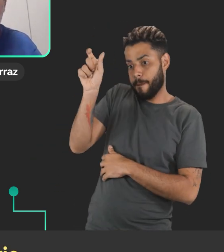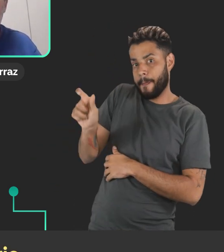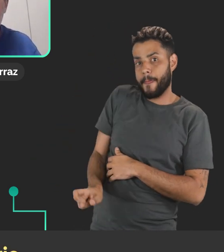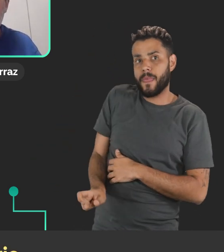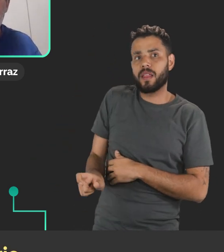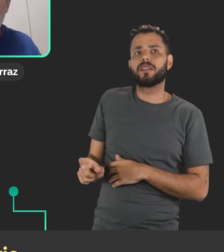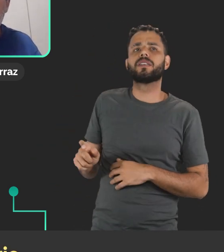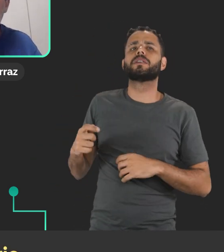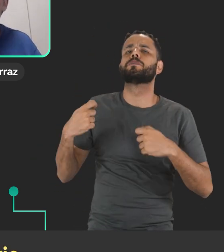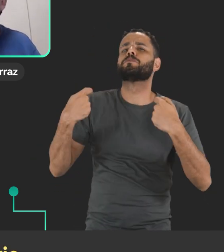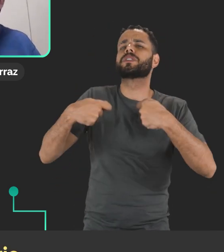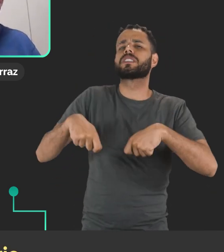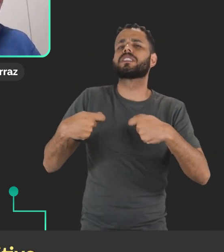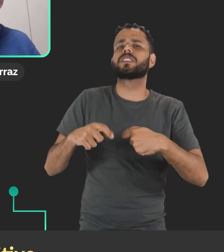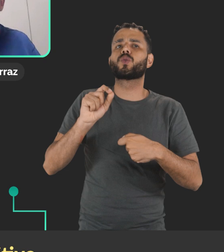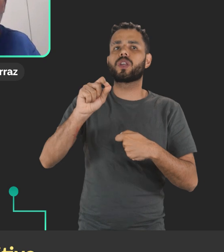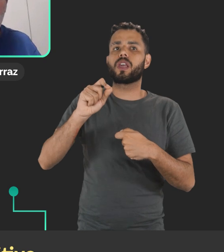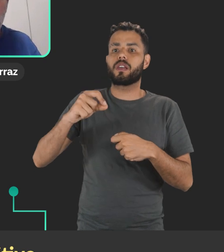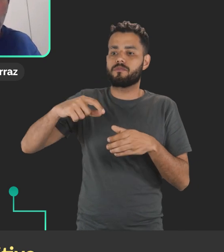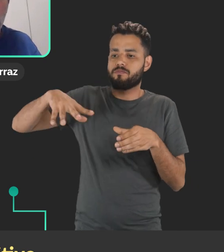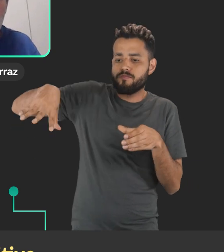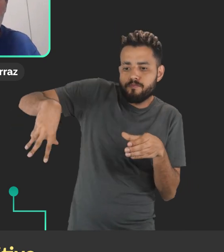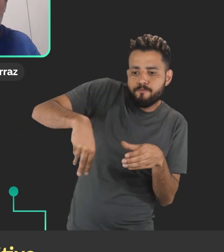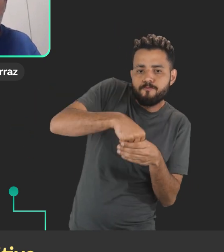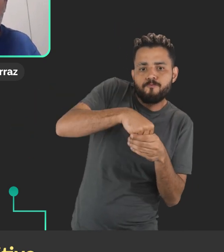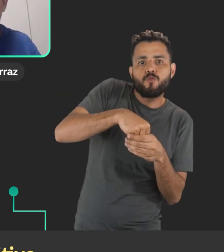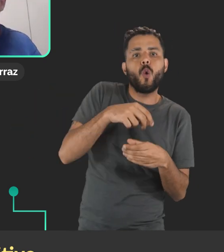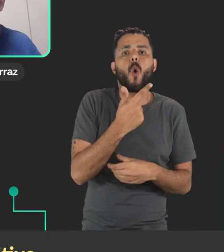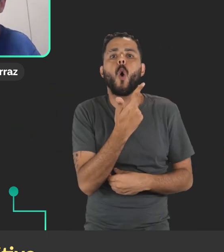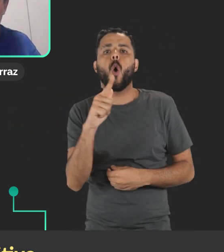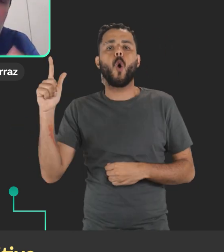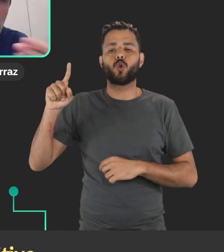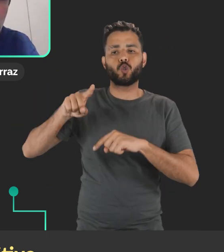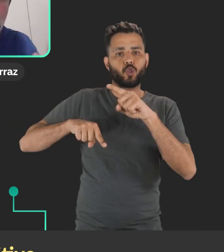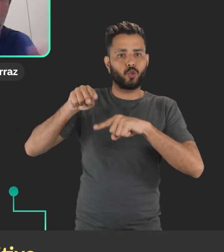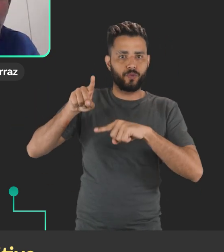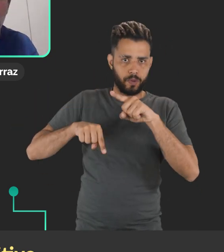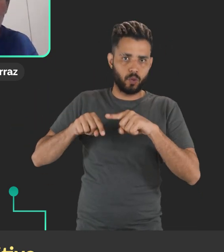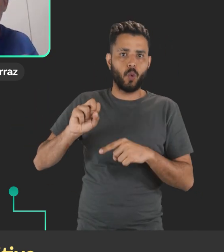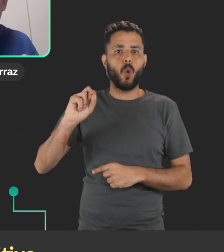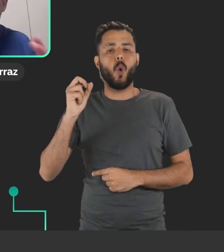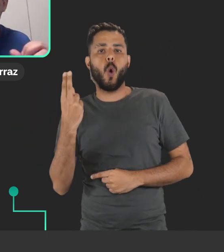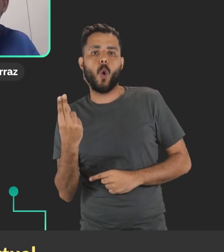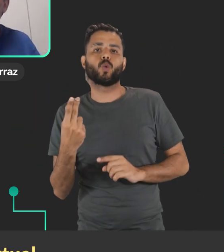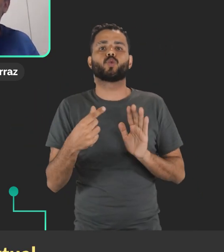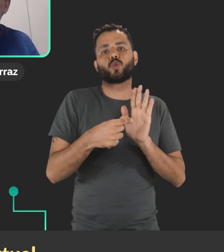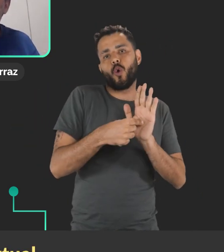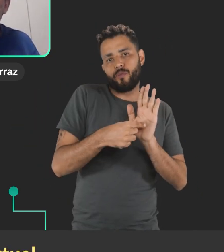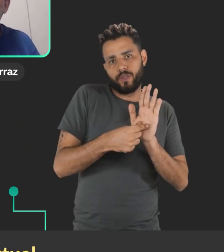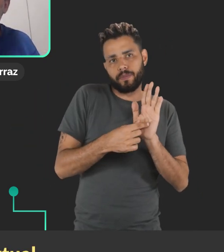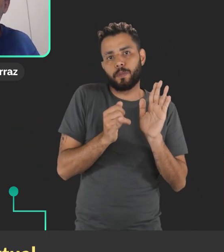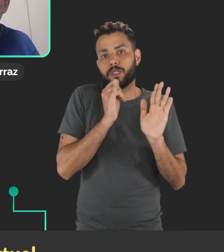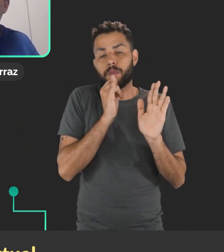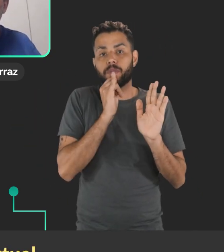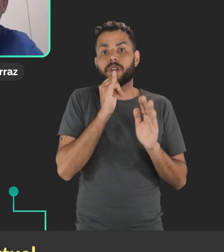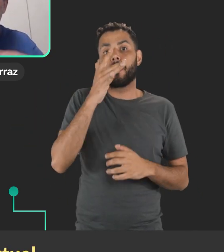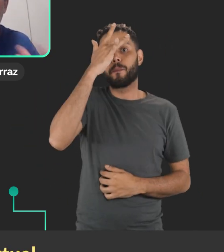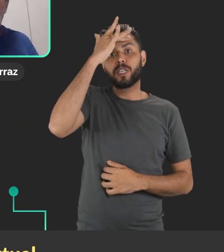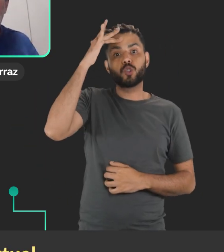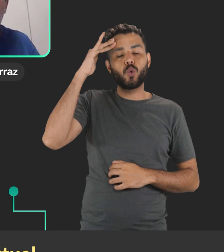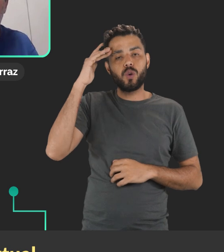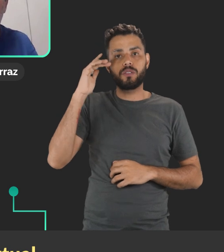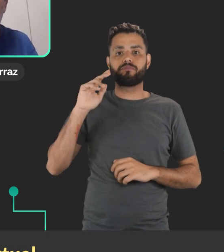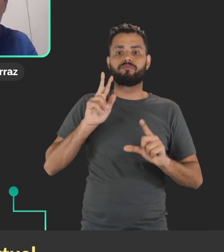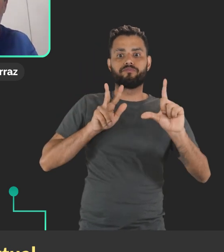acrescentar um outro tipo de dispositivo, né? Um dispositivo ou um software, né? Por exemplo, imagina uma pessoa num ambiente